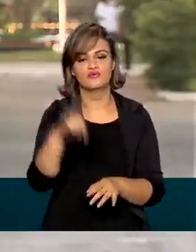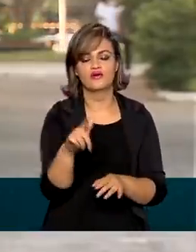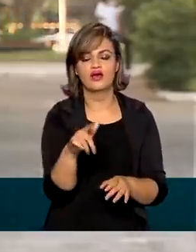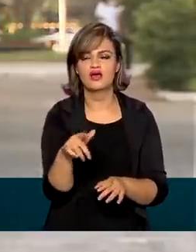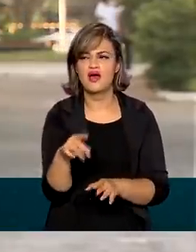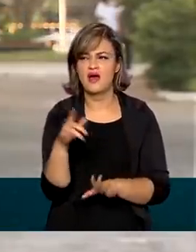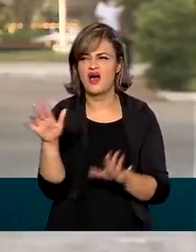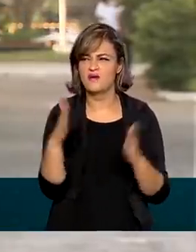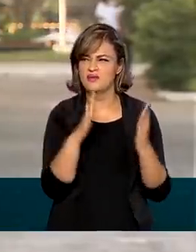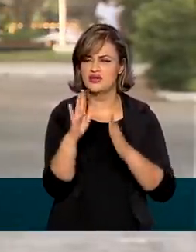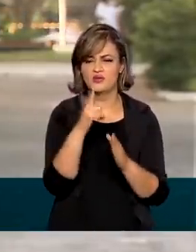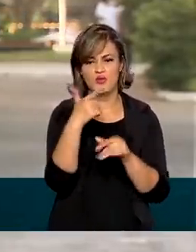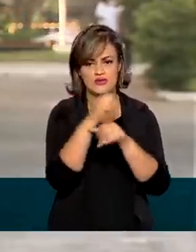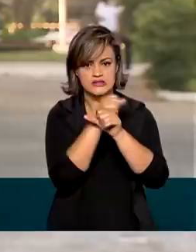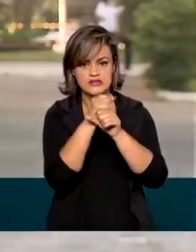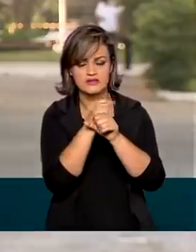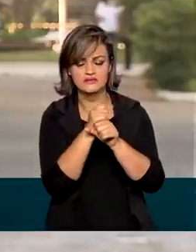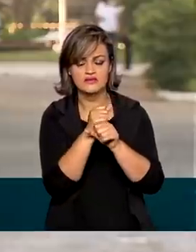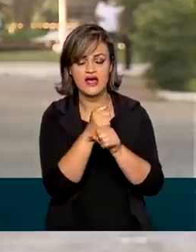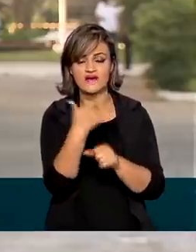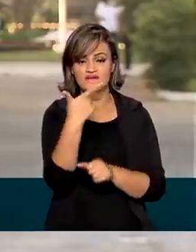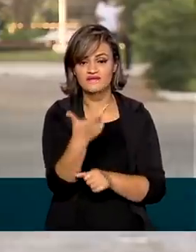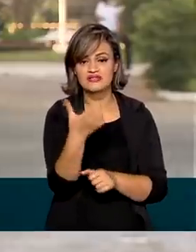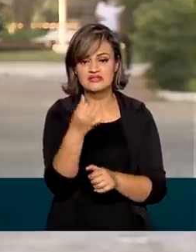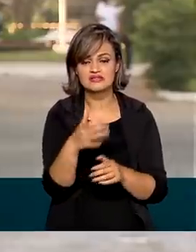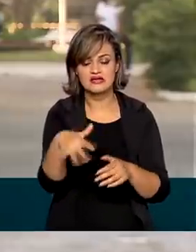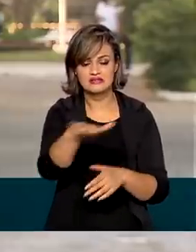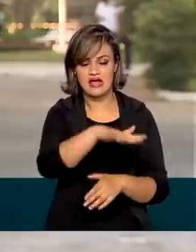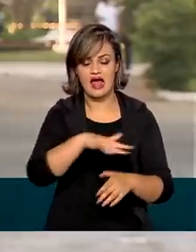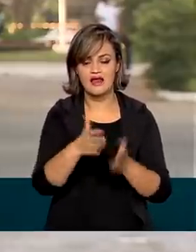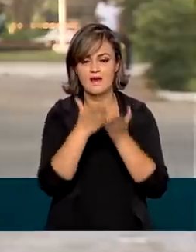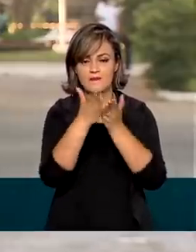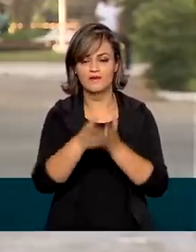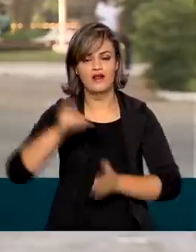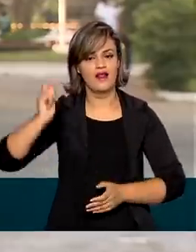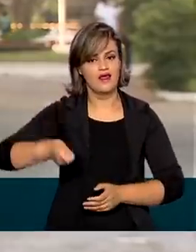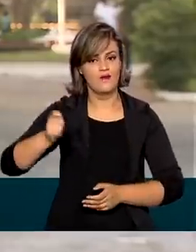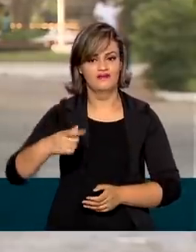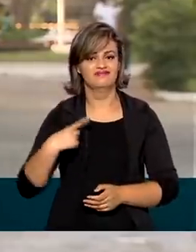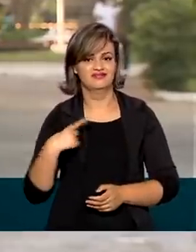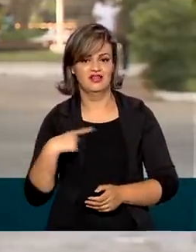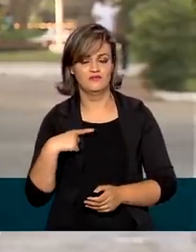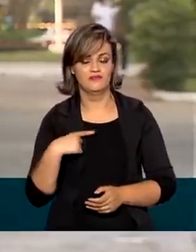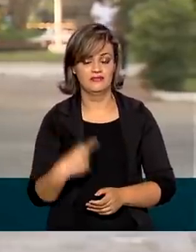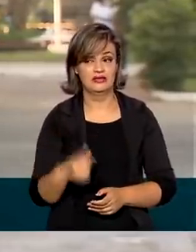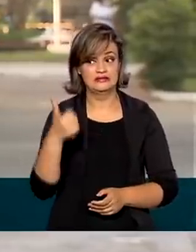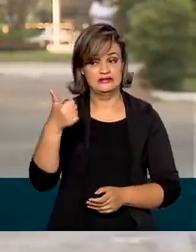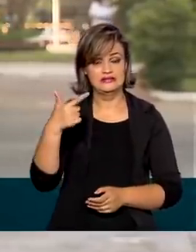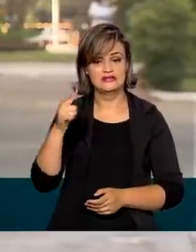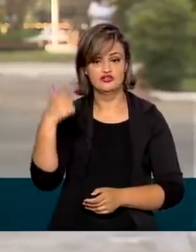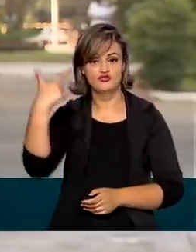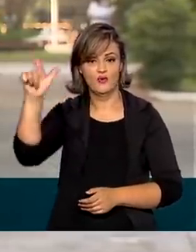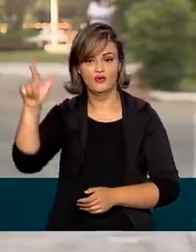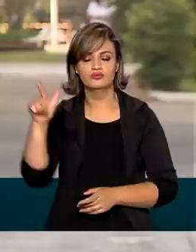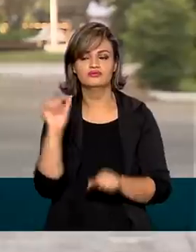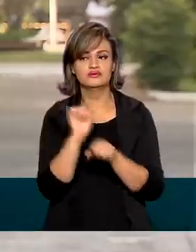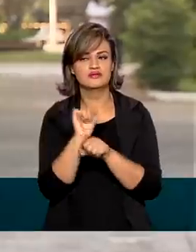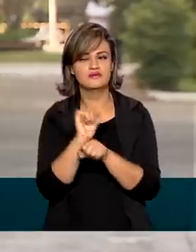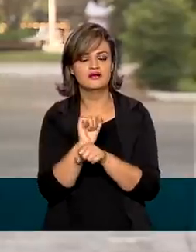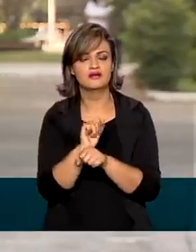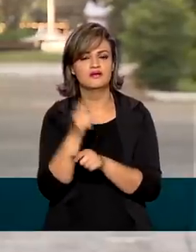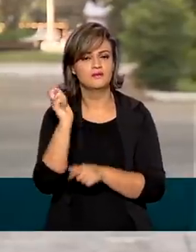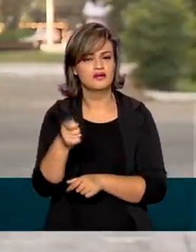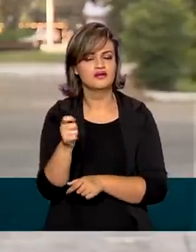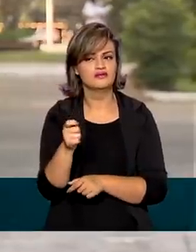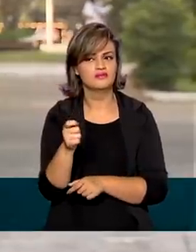Nos últimos dois anos, 26 portos foram leiloados no país. Outros 17 portos estão previstos